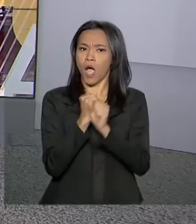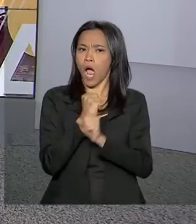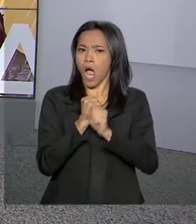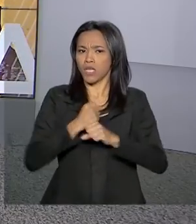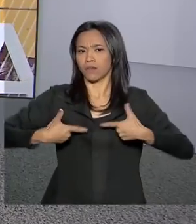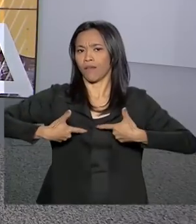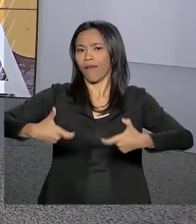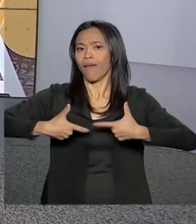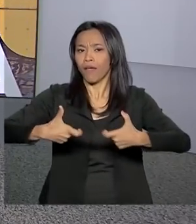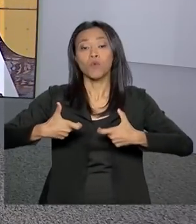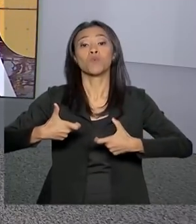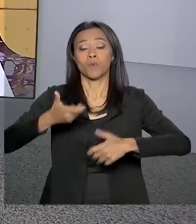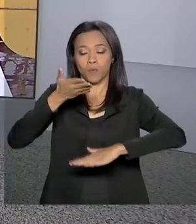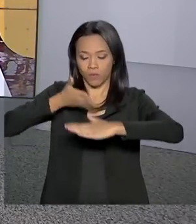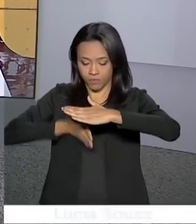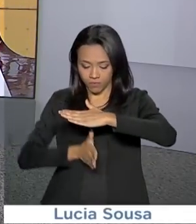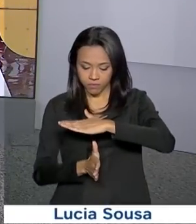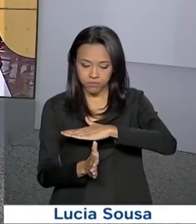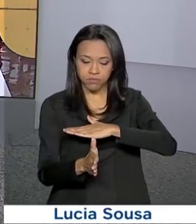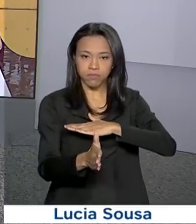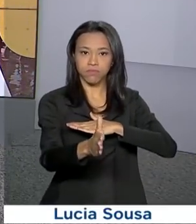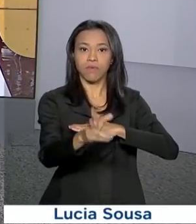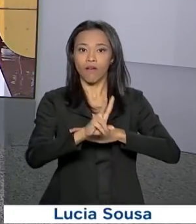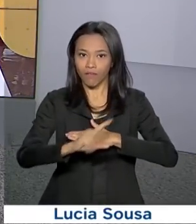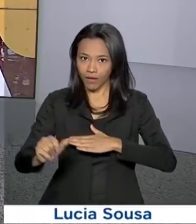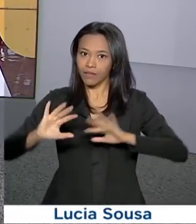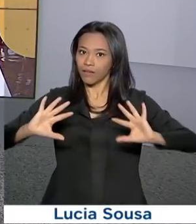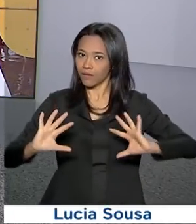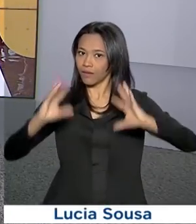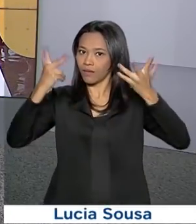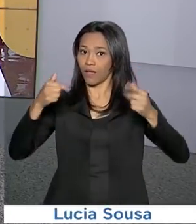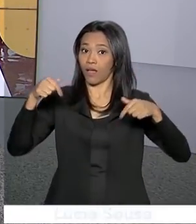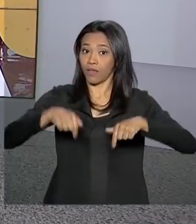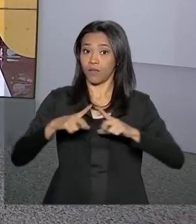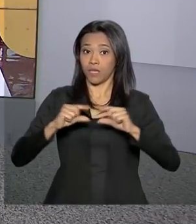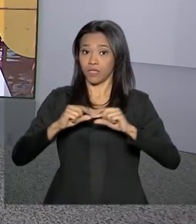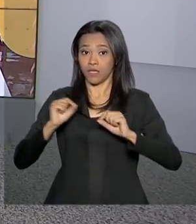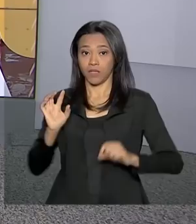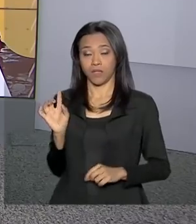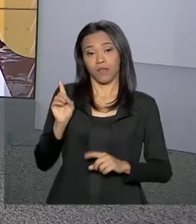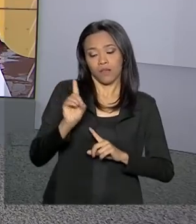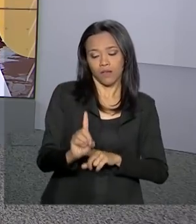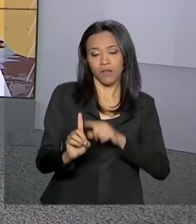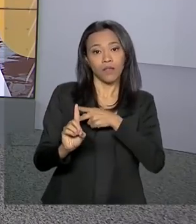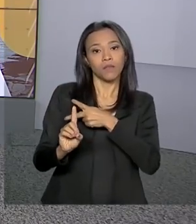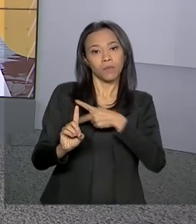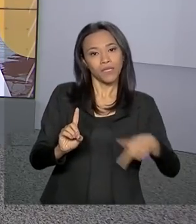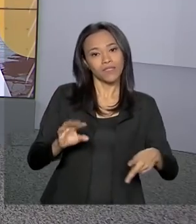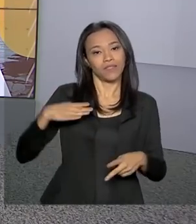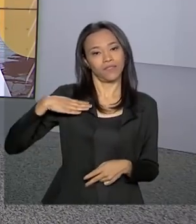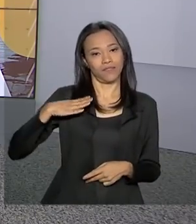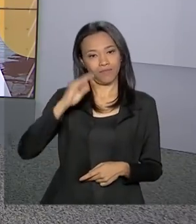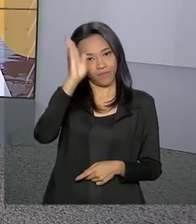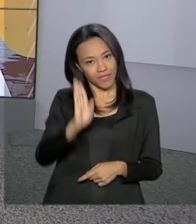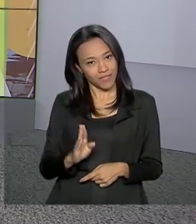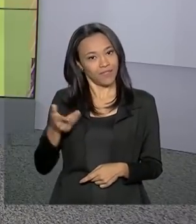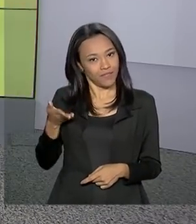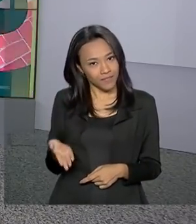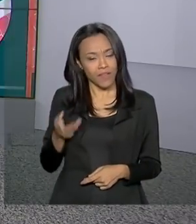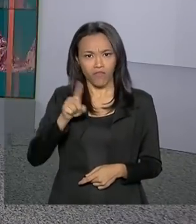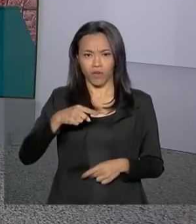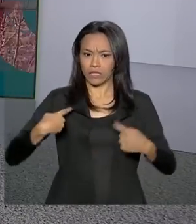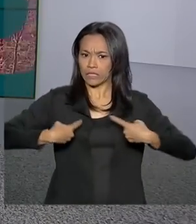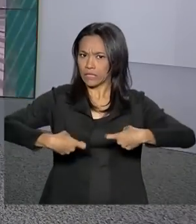Riachuelo serão lembrados hoje numa cerimônia aqui em Brasília, com participação do Presidente da República. A Batalha do Riachuelo foi um dos maiores